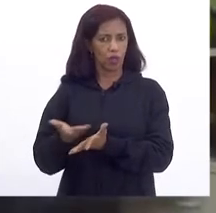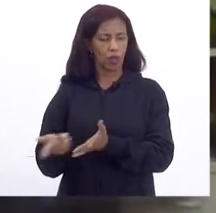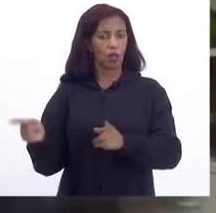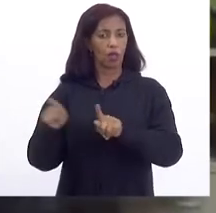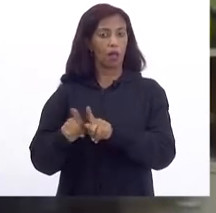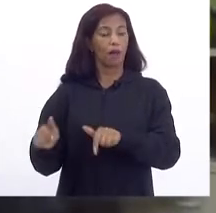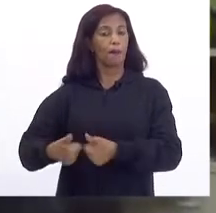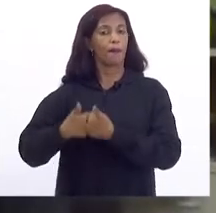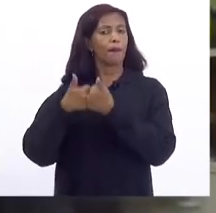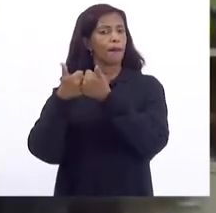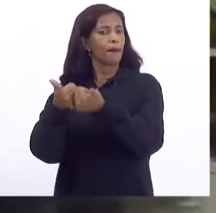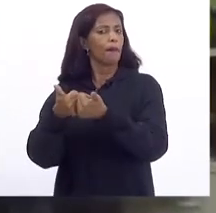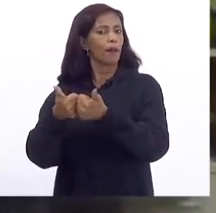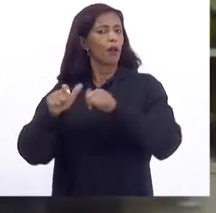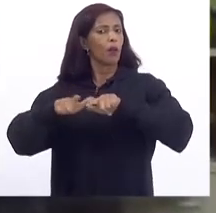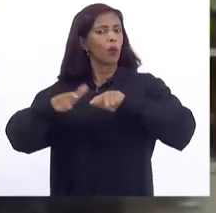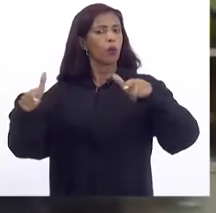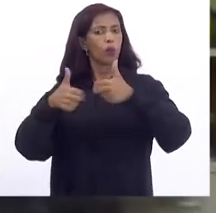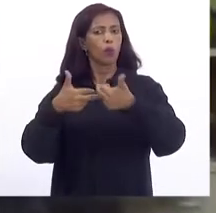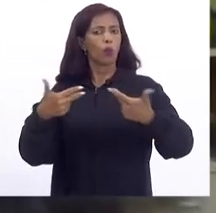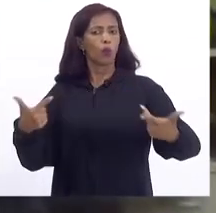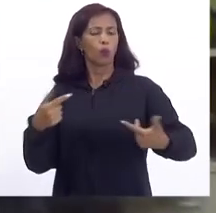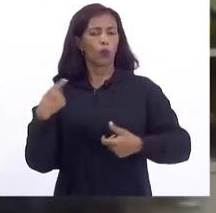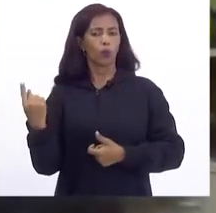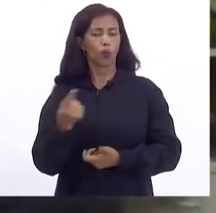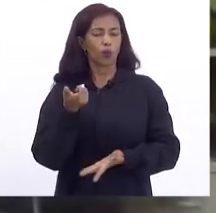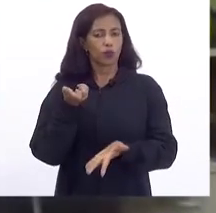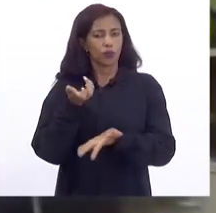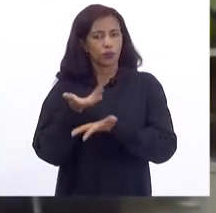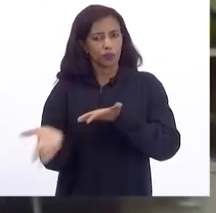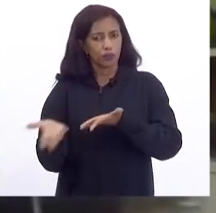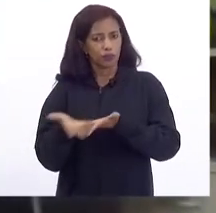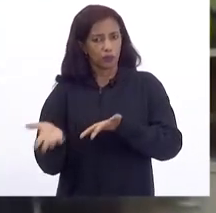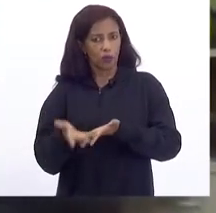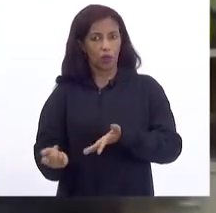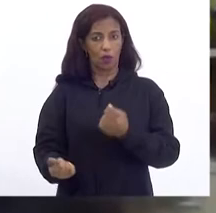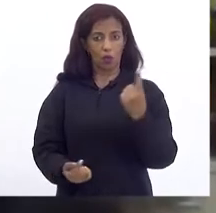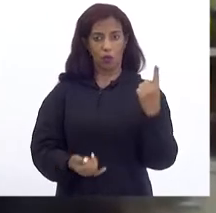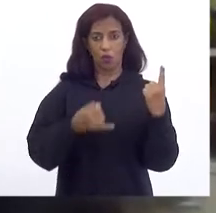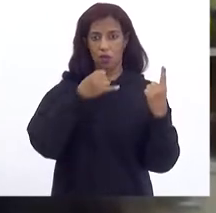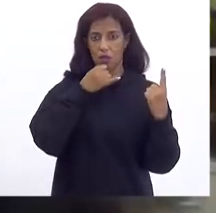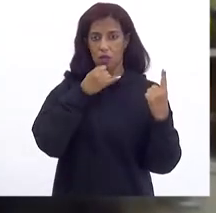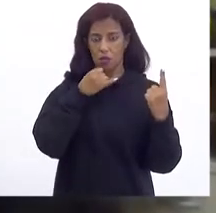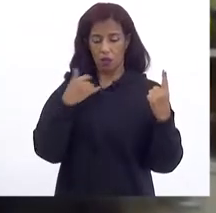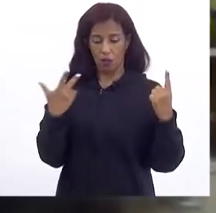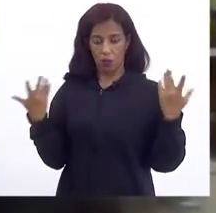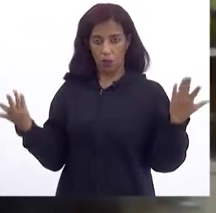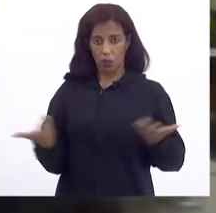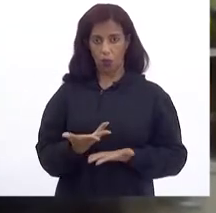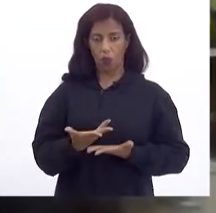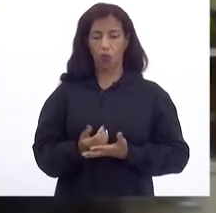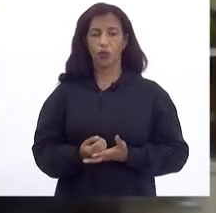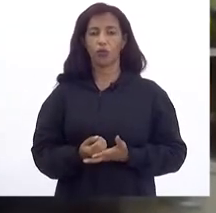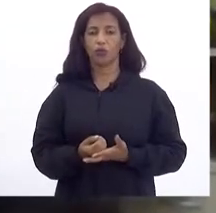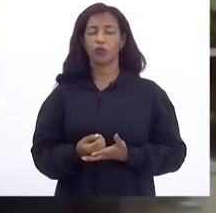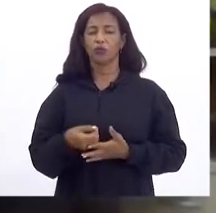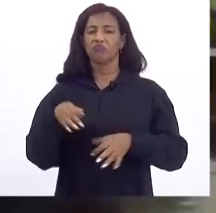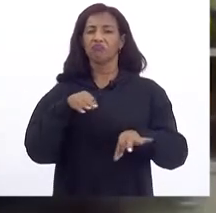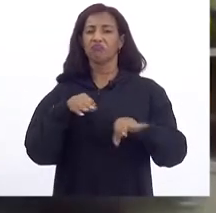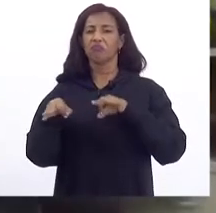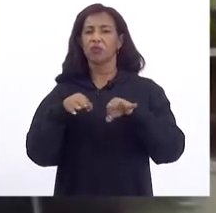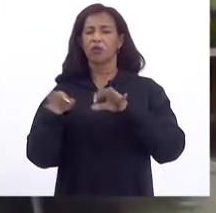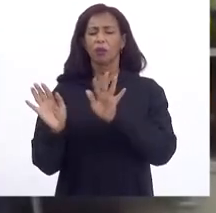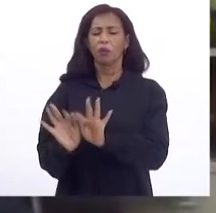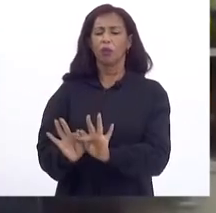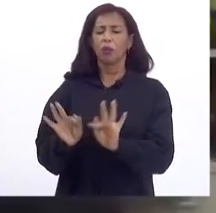uma melhora Muito grande Na qualidade Dos nossos gastos Eu dou um exemplo Hoje De uma forma Muito concreta